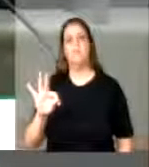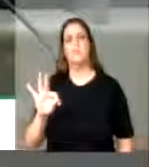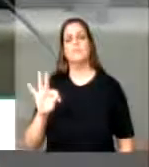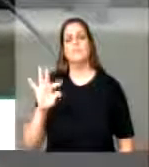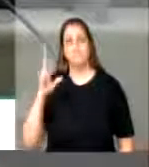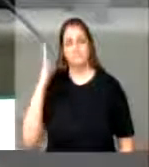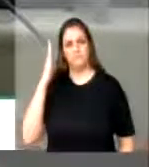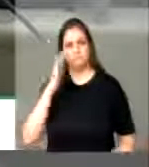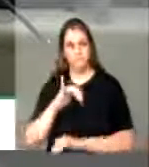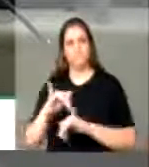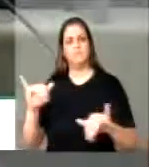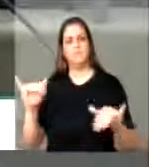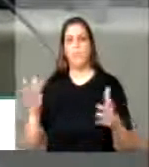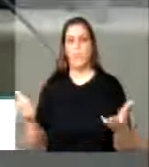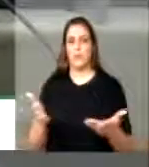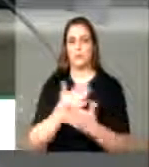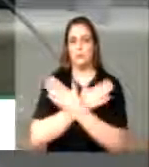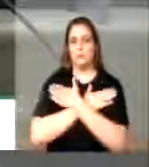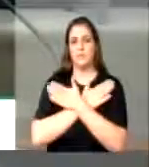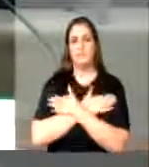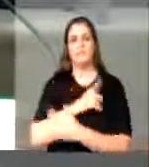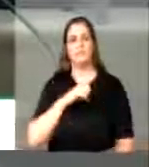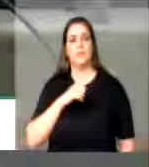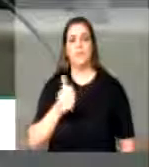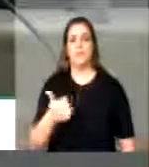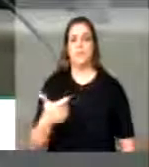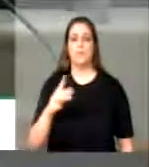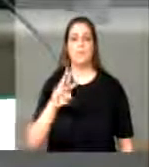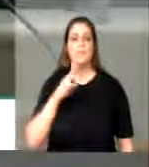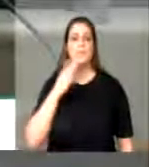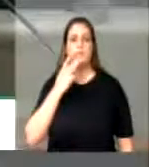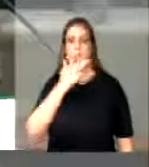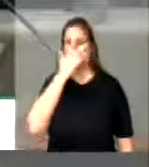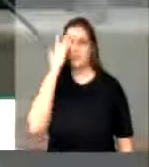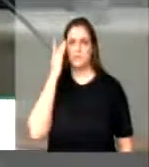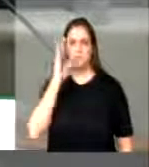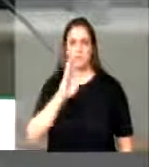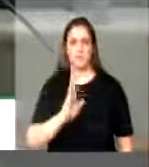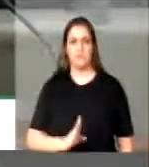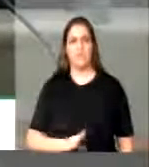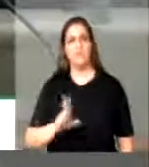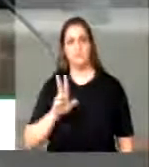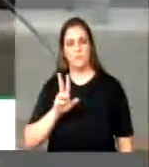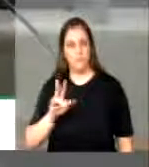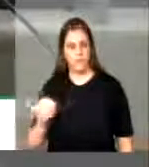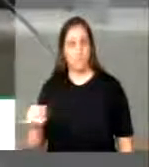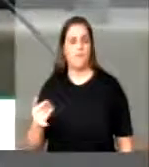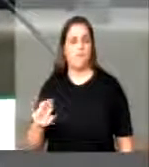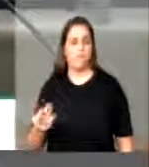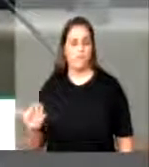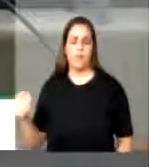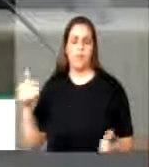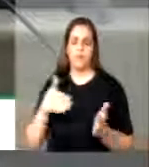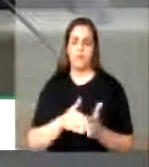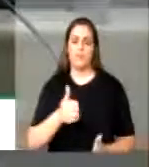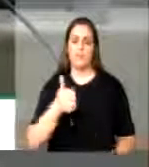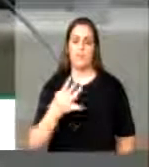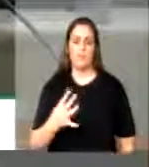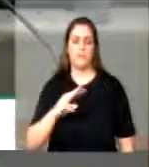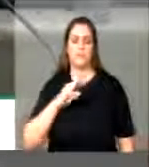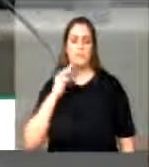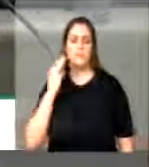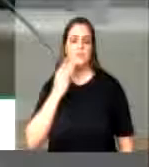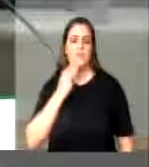o desemprego hoje atinge 12 milhões de brasileiros e chegará a 14 milhões